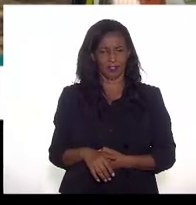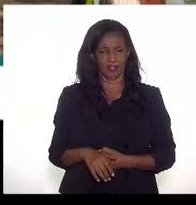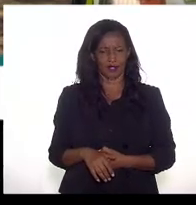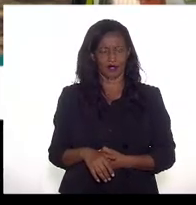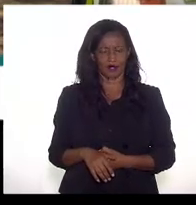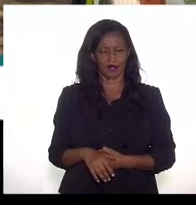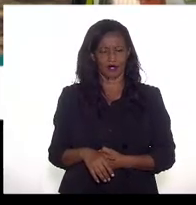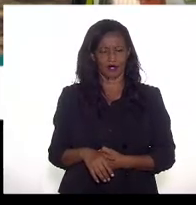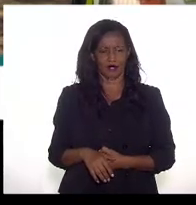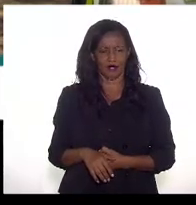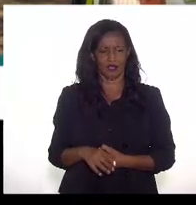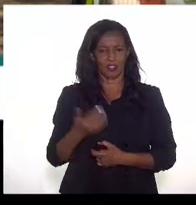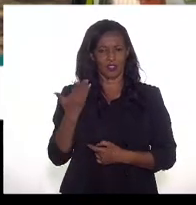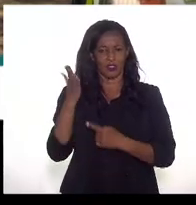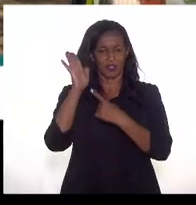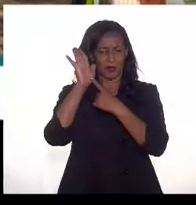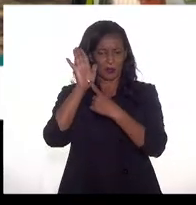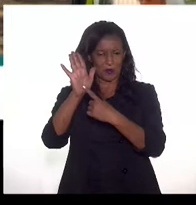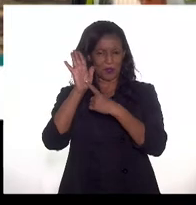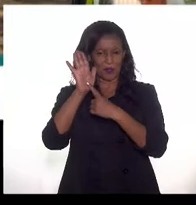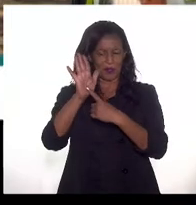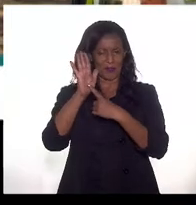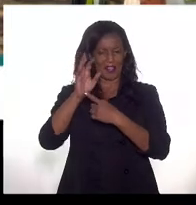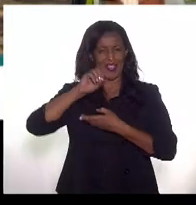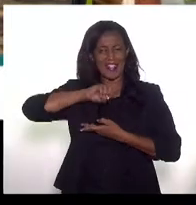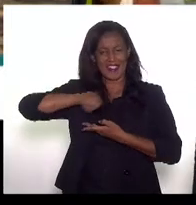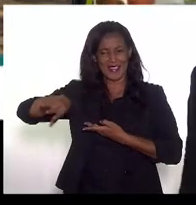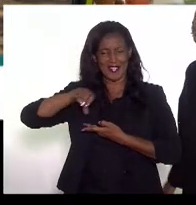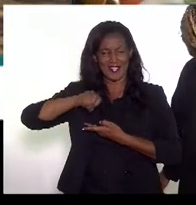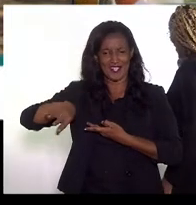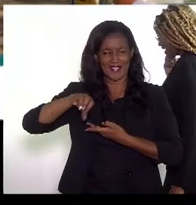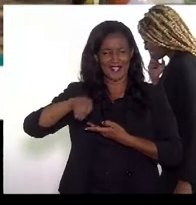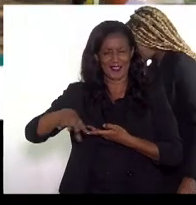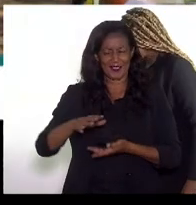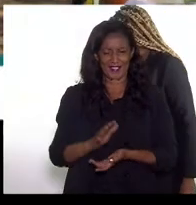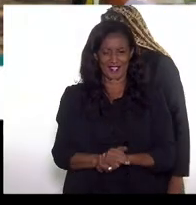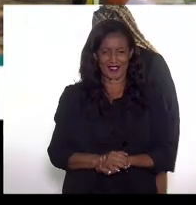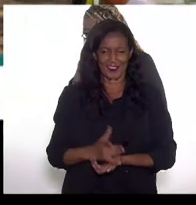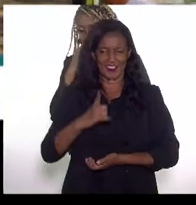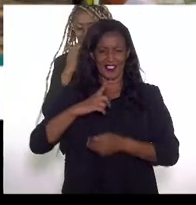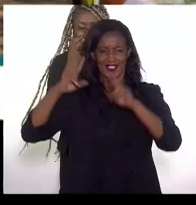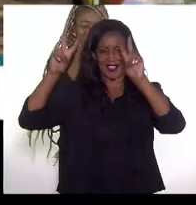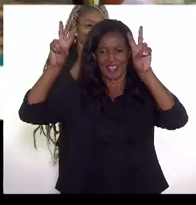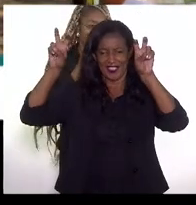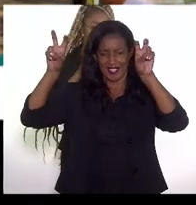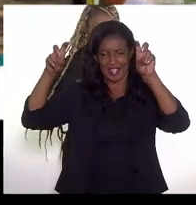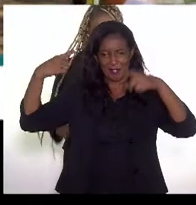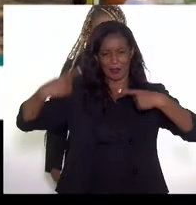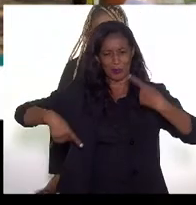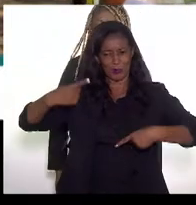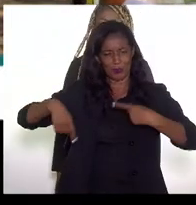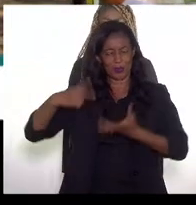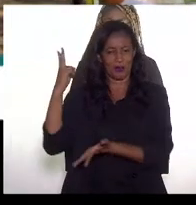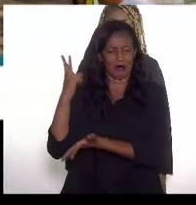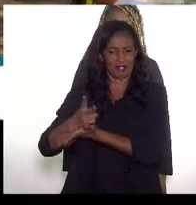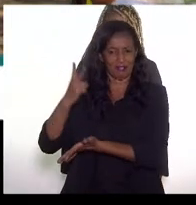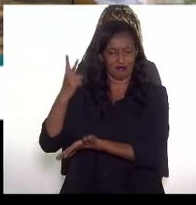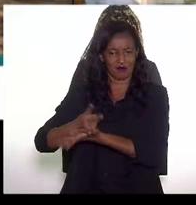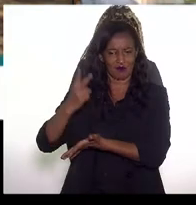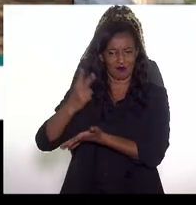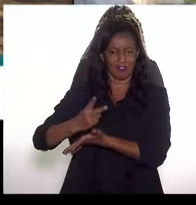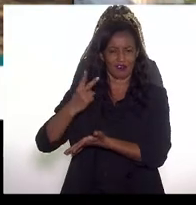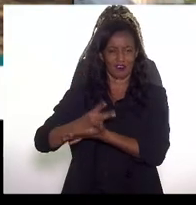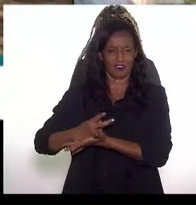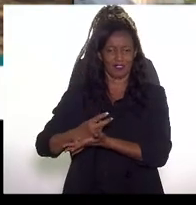A gente vai focar a apresentação de hoje na rejeção, porque é um tema que tem sido debatido frequentemente e